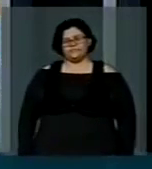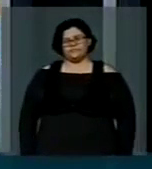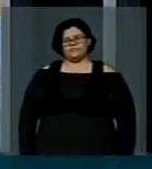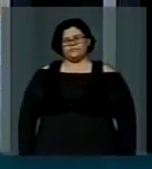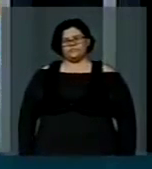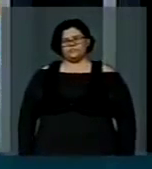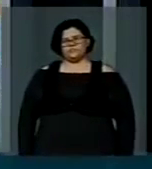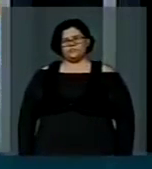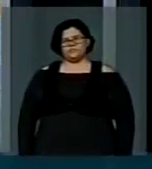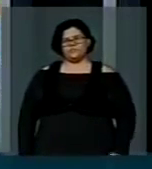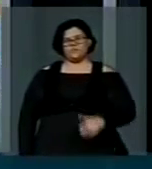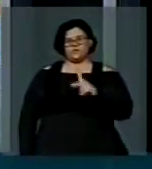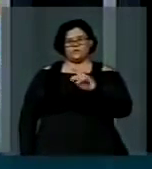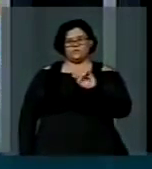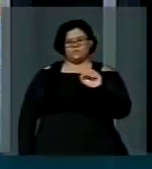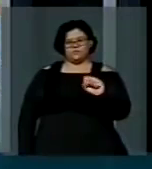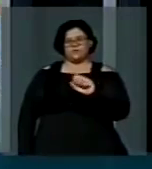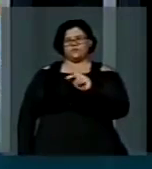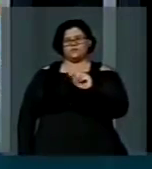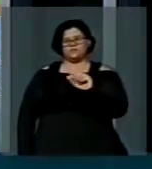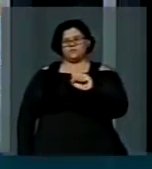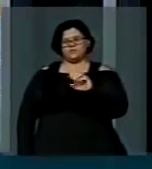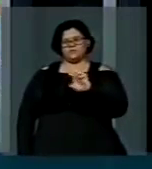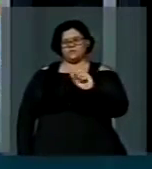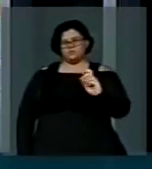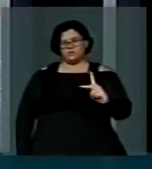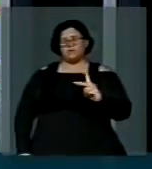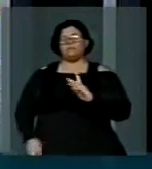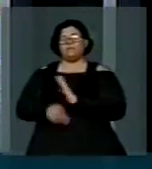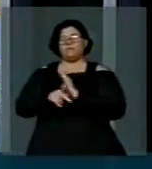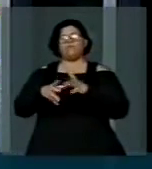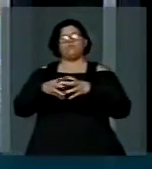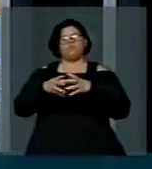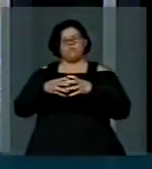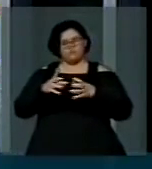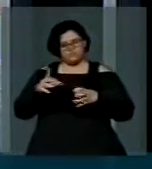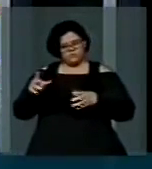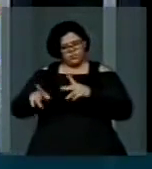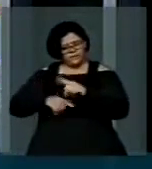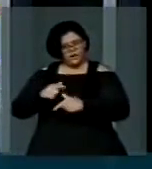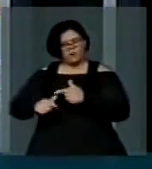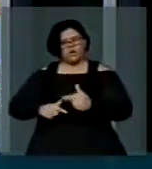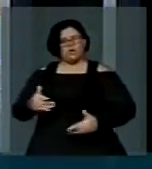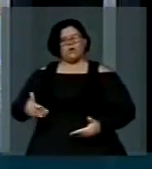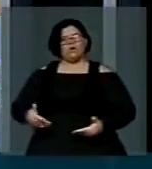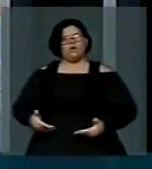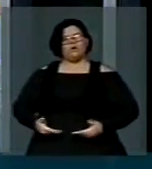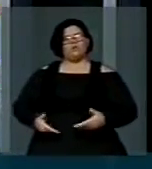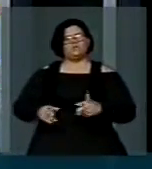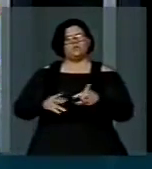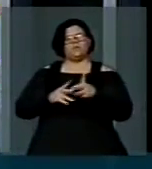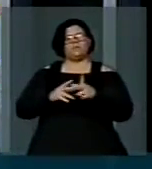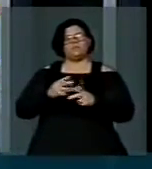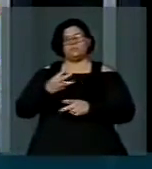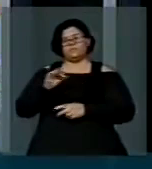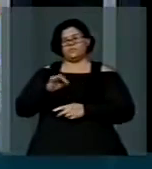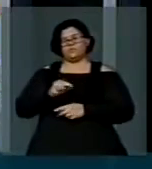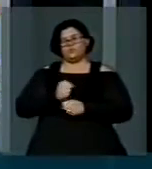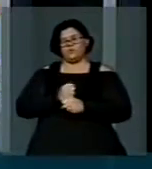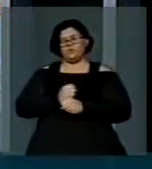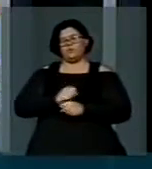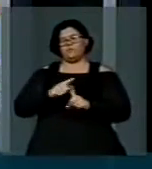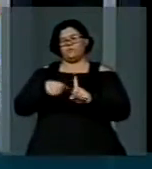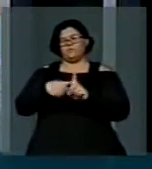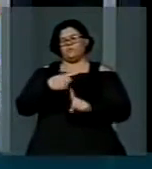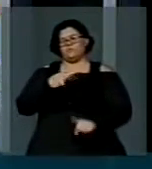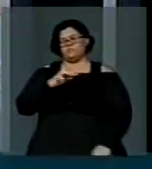O PIS-PASEP, o Fundo de Garantia, que são patrimônios dos trabalhadores, remuneração de 3% ao ano, mais a TR,